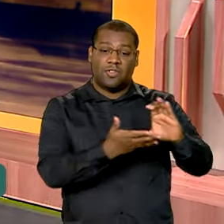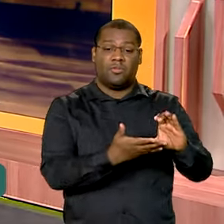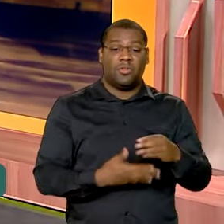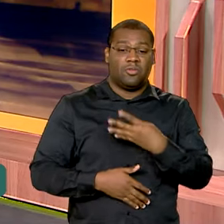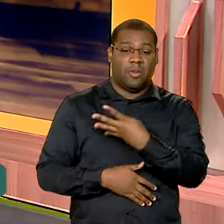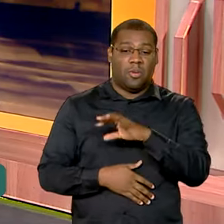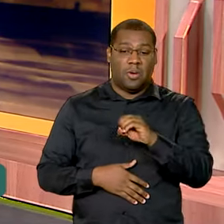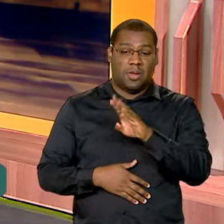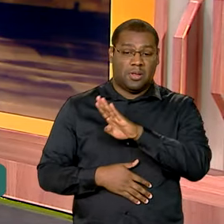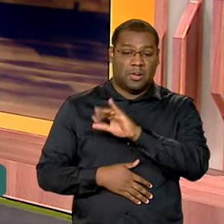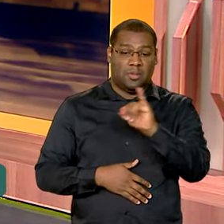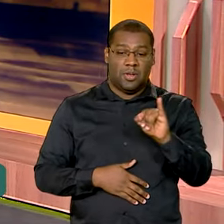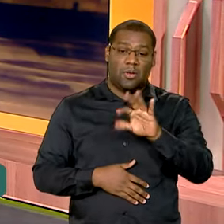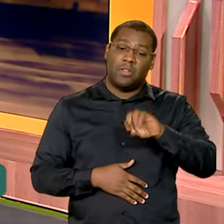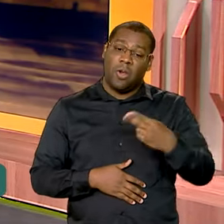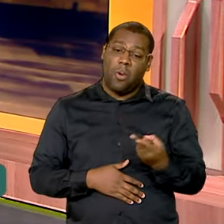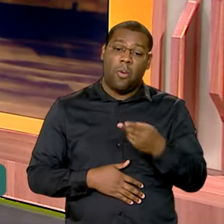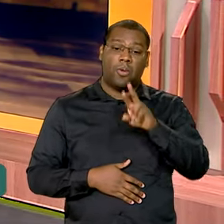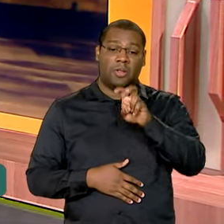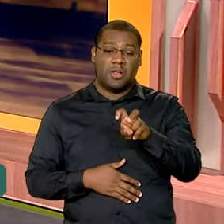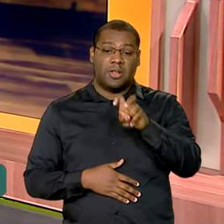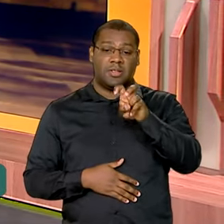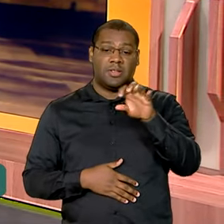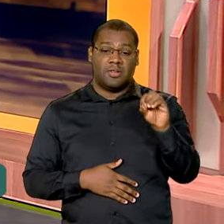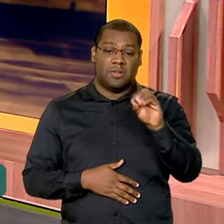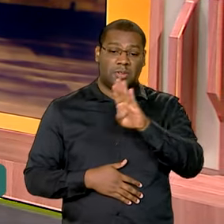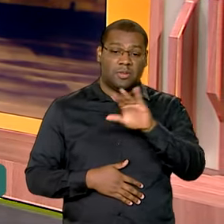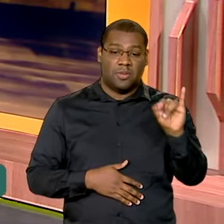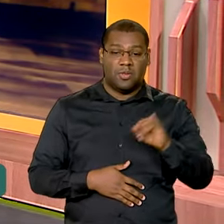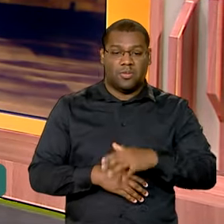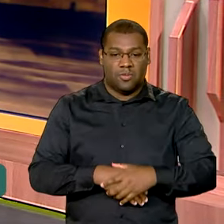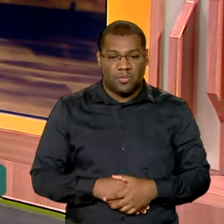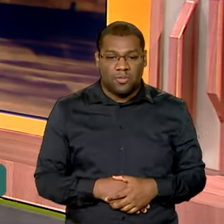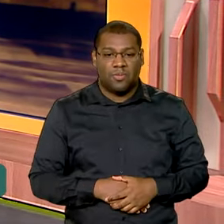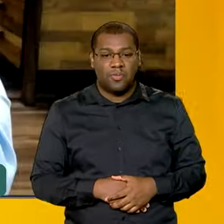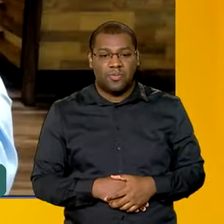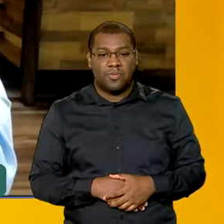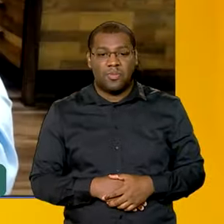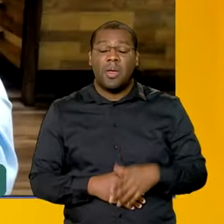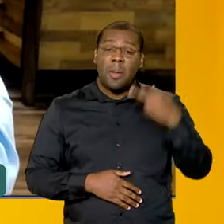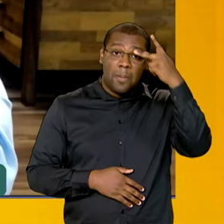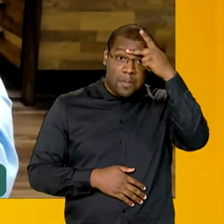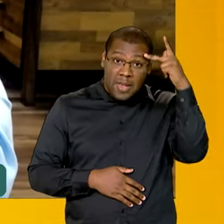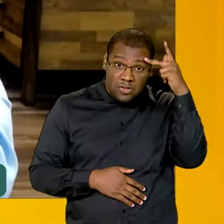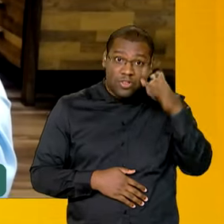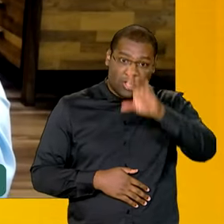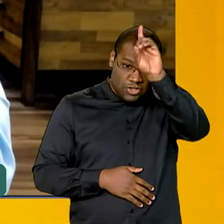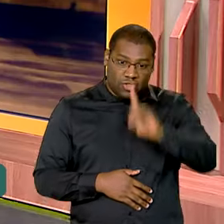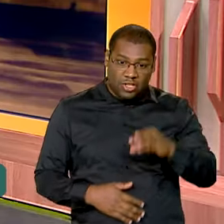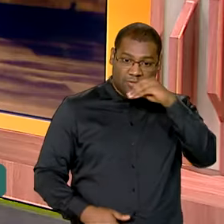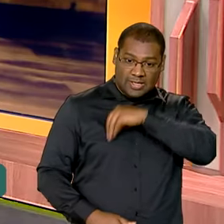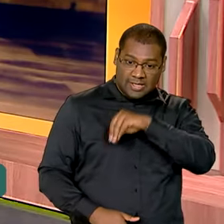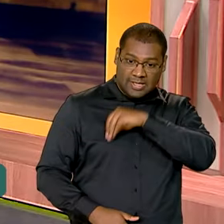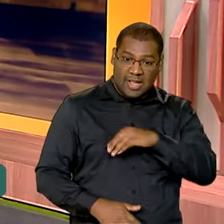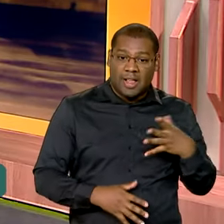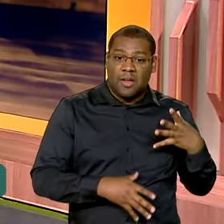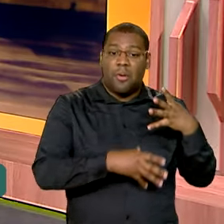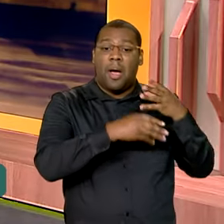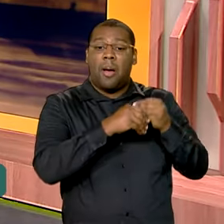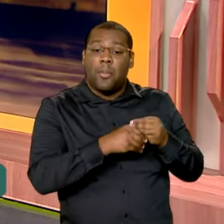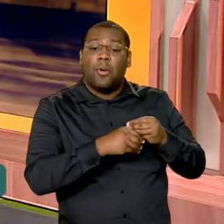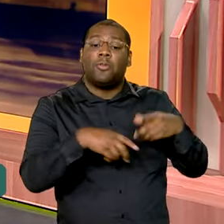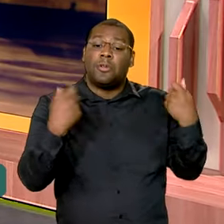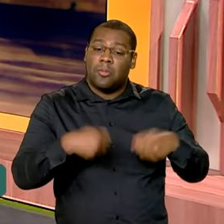salarial, quem elas devem procurar nesse momento, ministro? Caixa Econômica Federal. Certo. Ok. E isso pela